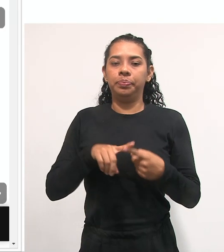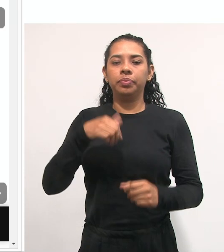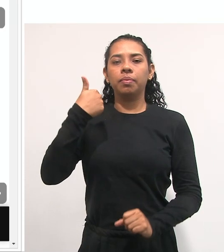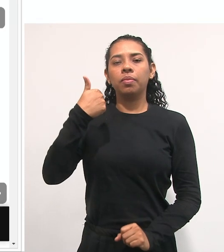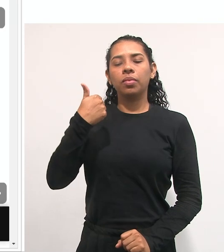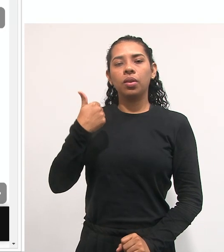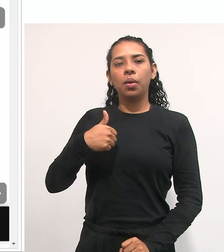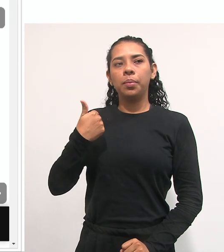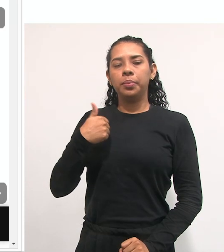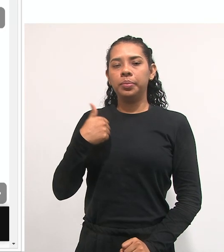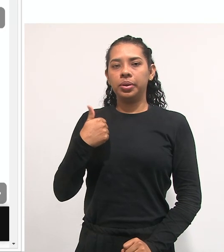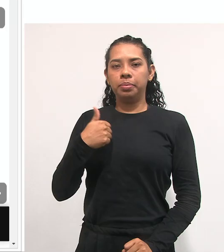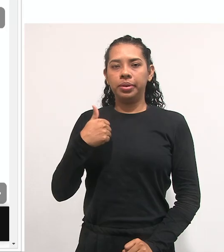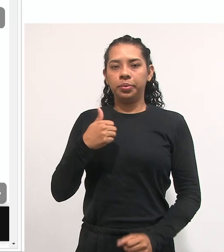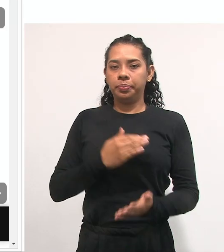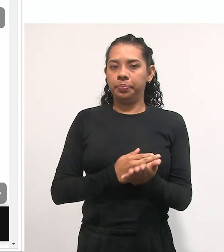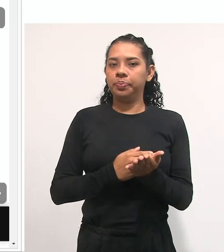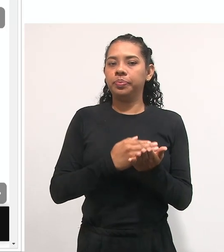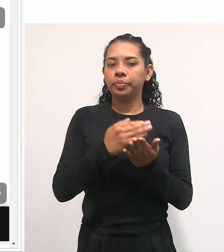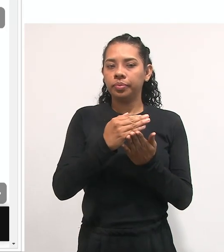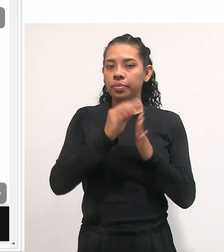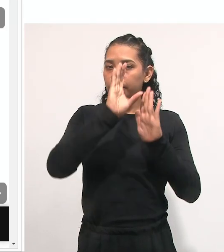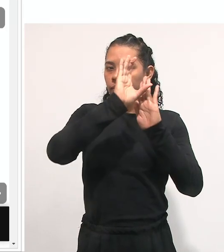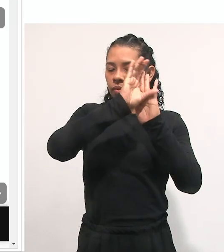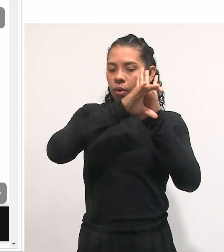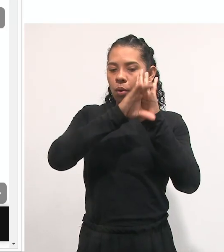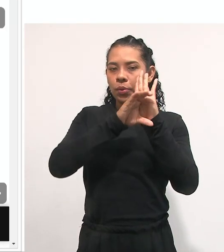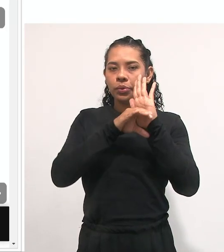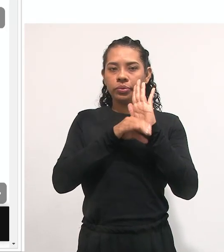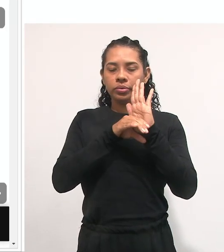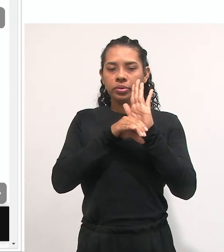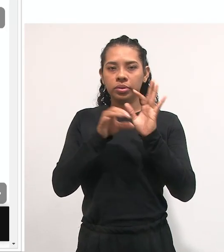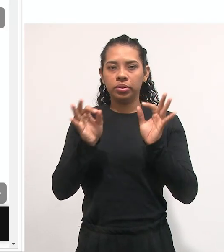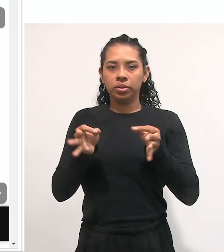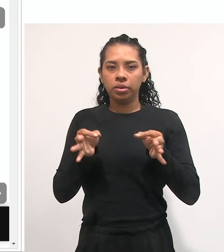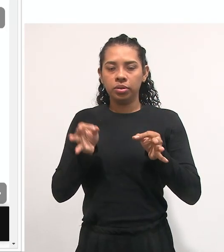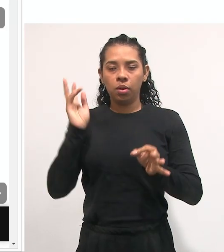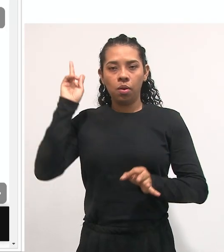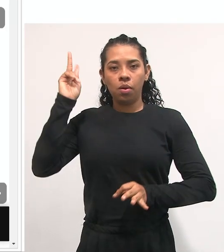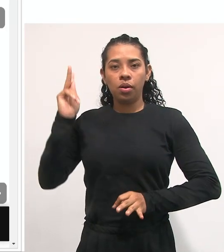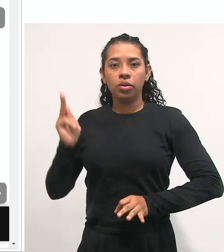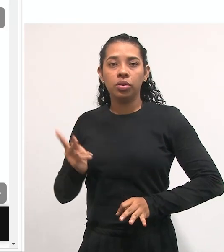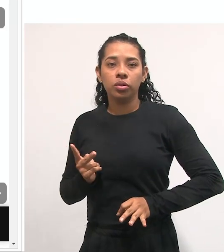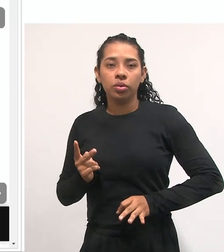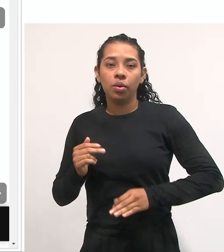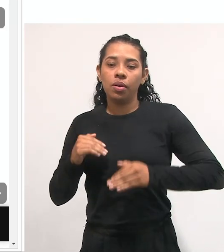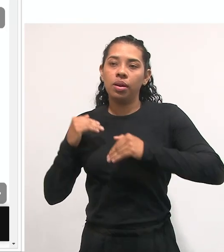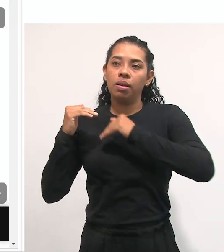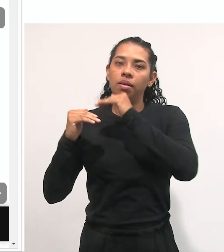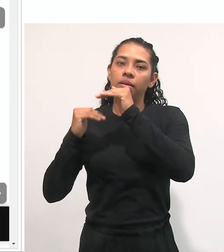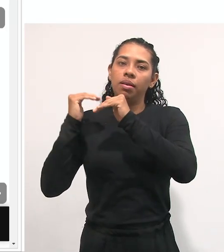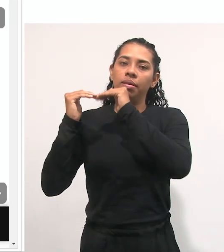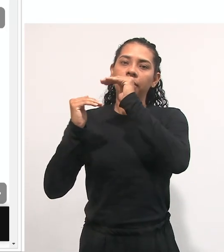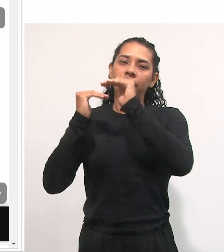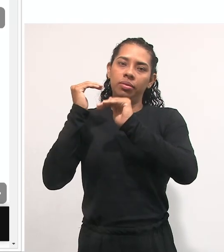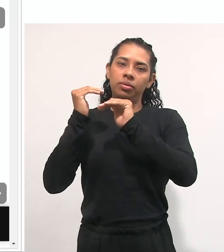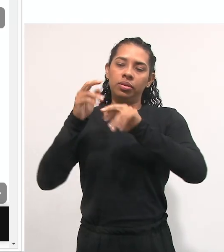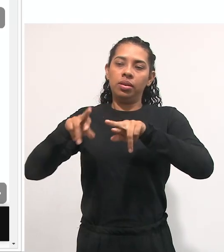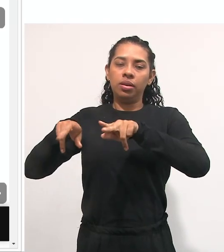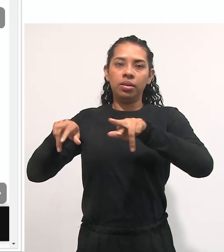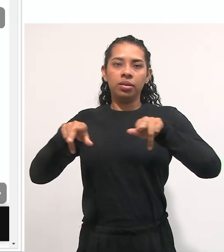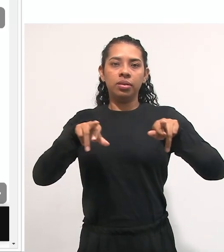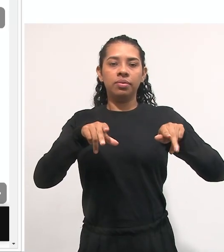primeira etapa são as conceituações, a história e evolução da avaliação educacional e as diferentes